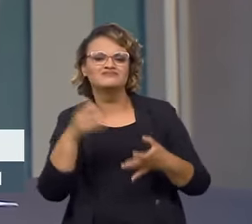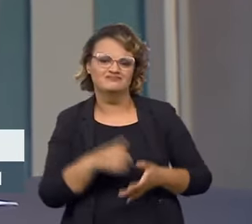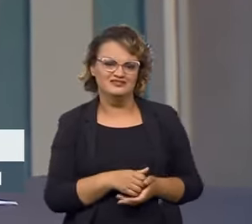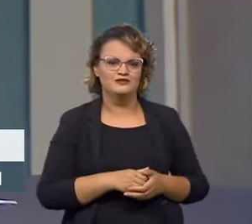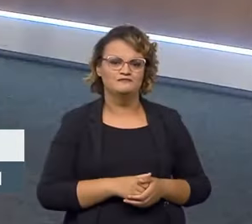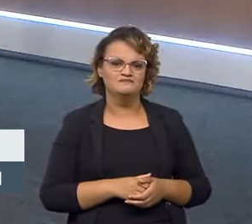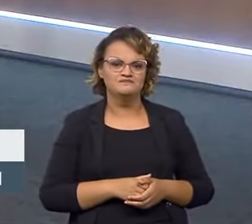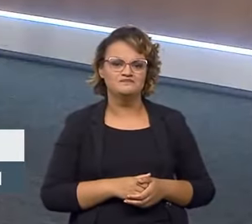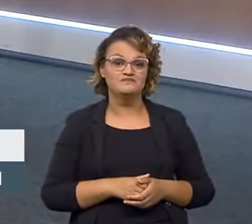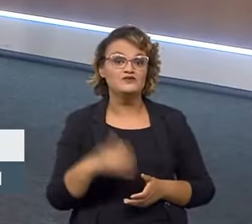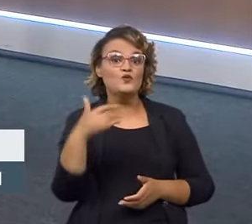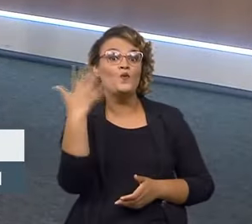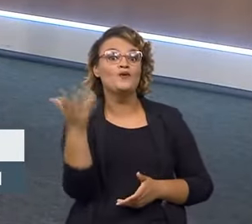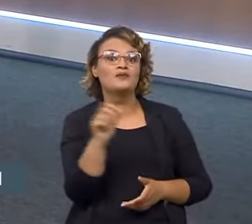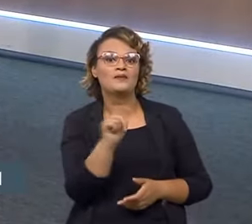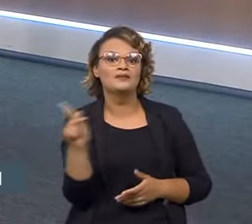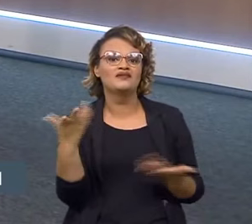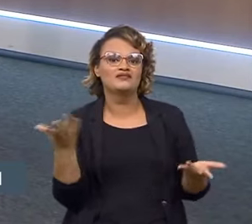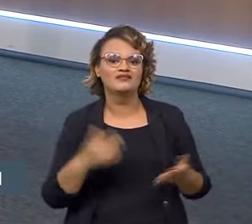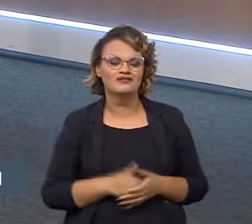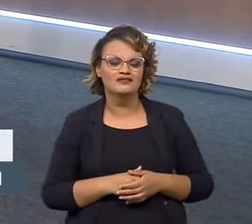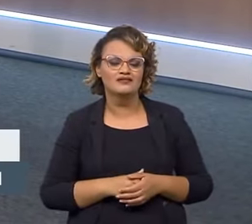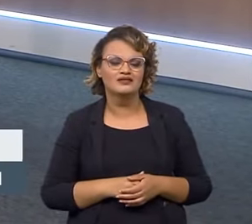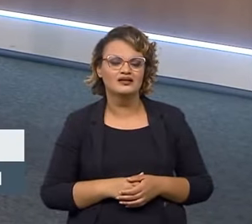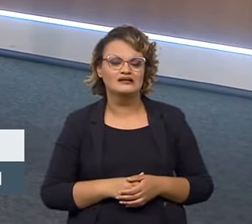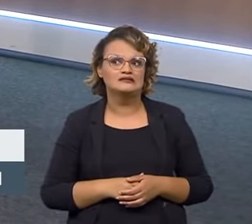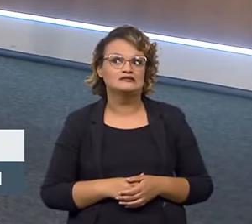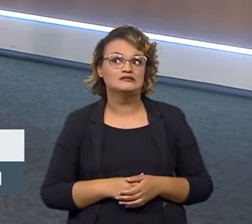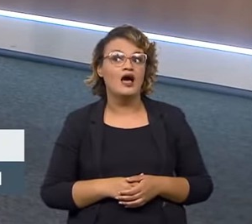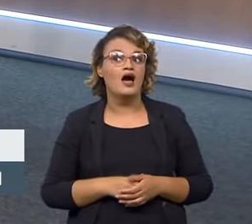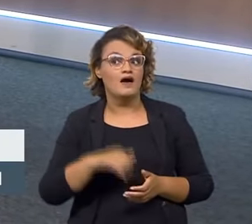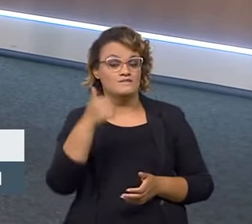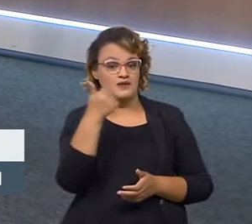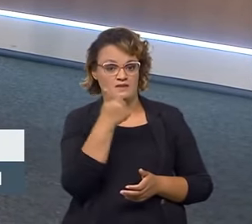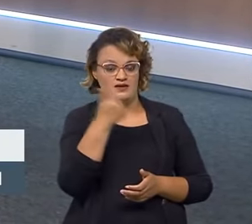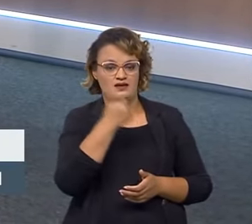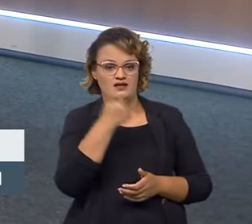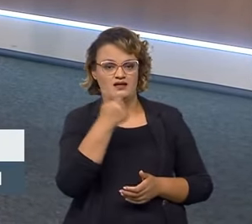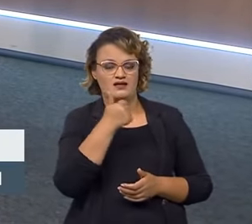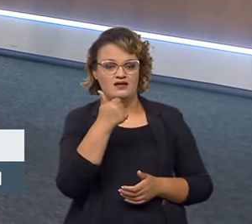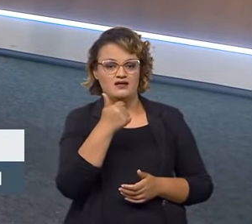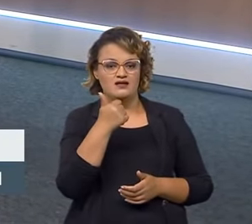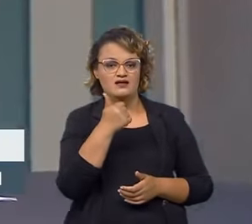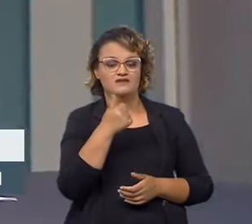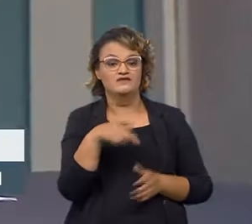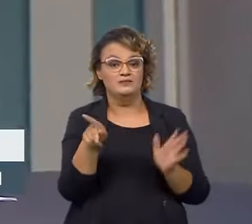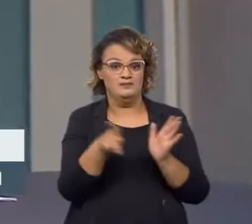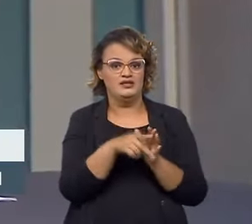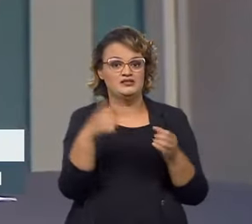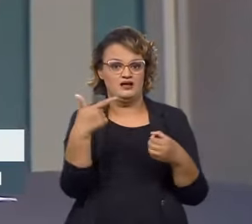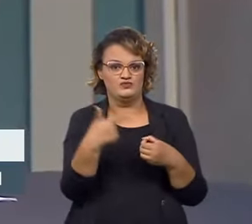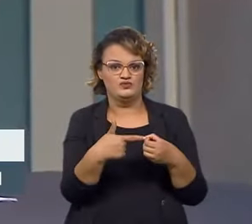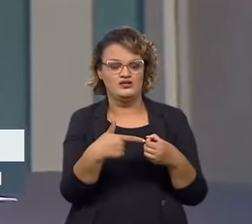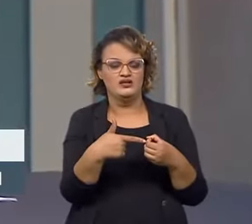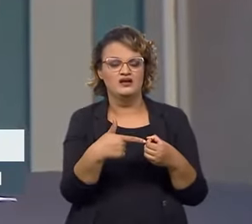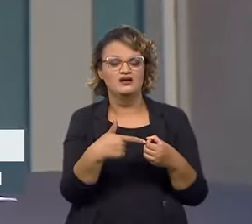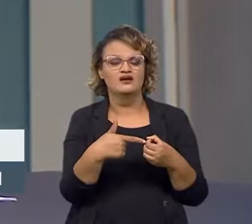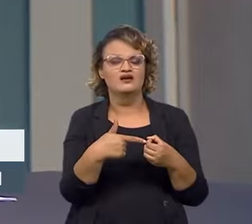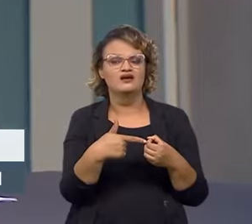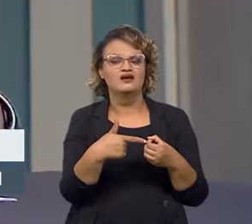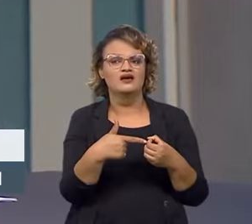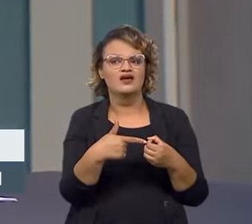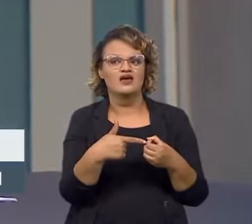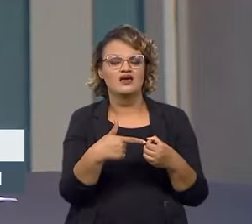de errado. Quando? Quando teremos esse aplicativo? A primeira versão que vai ser justamente para bombas de combustível, foi entregue pela